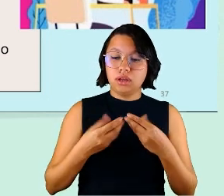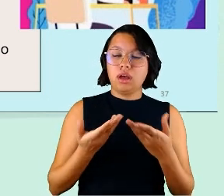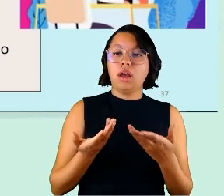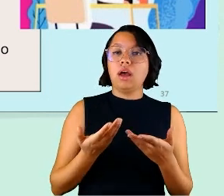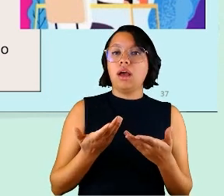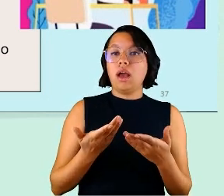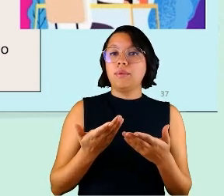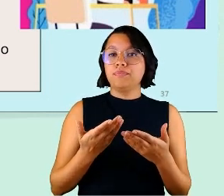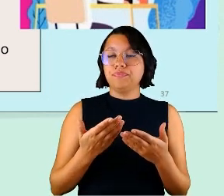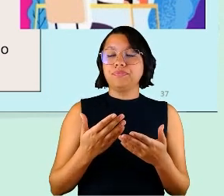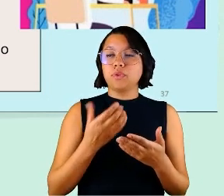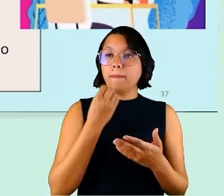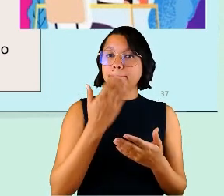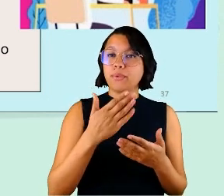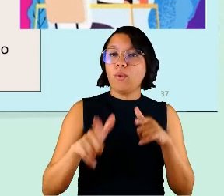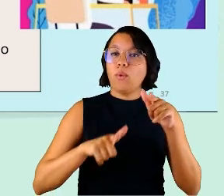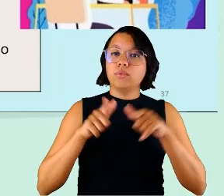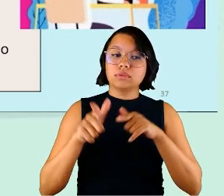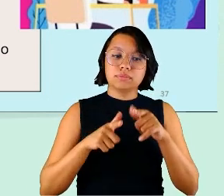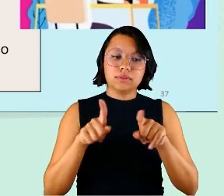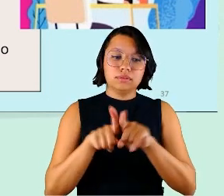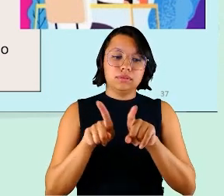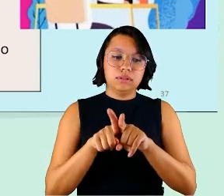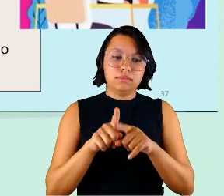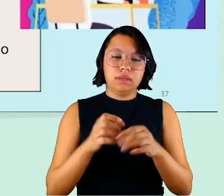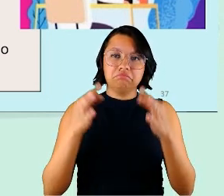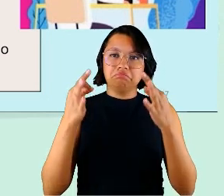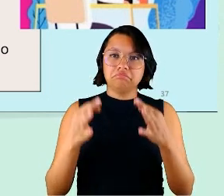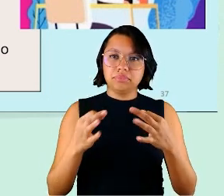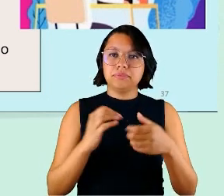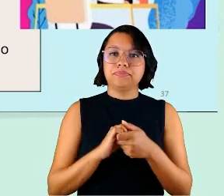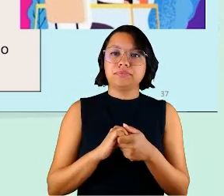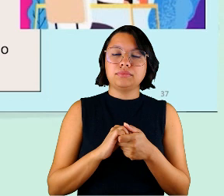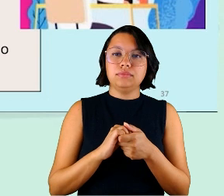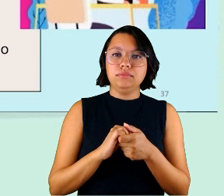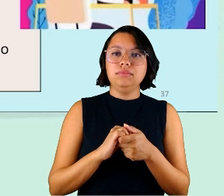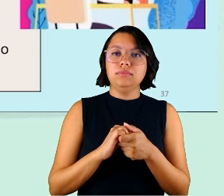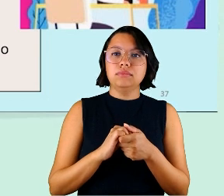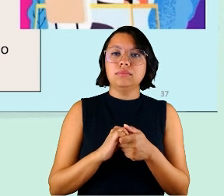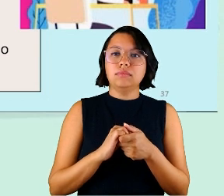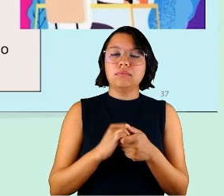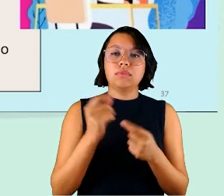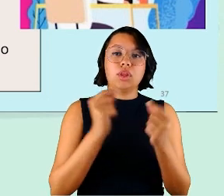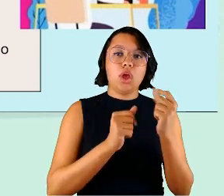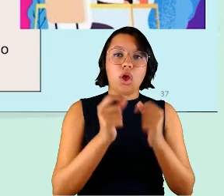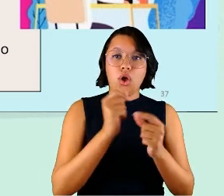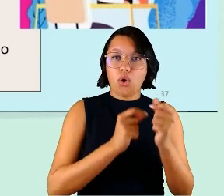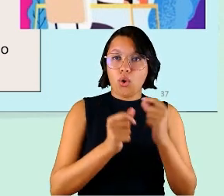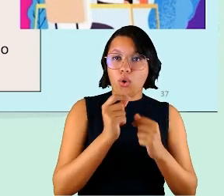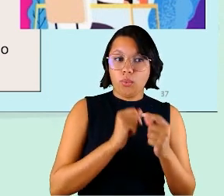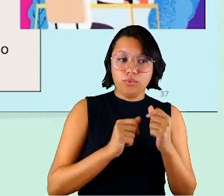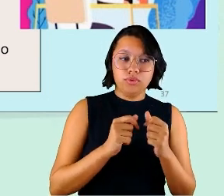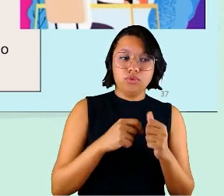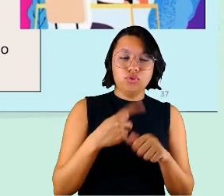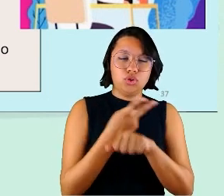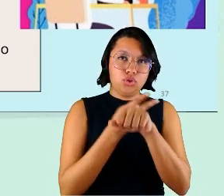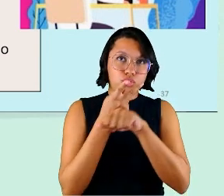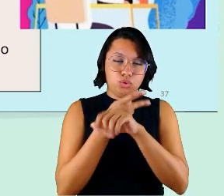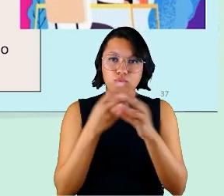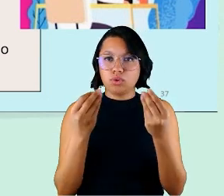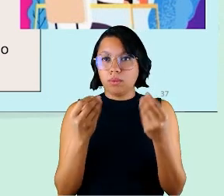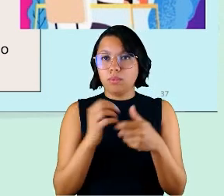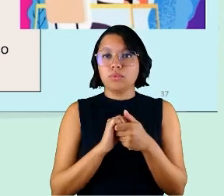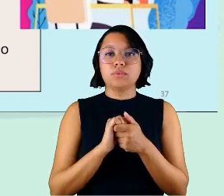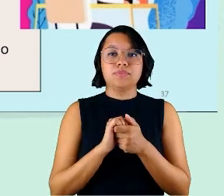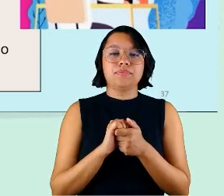ganha em eficiência e também em eficácia em economicidade que é algo que a gente busca bastante